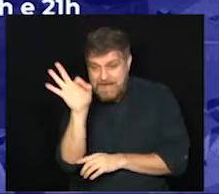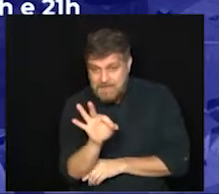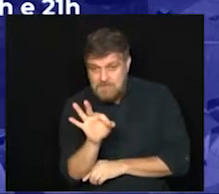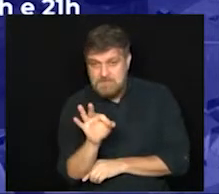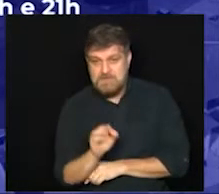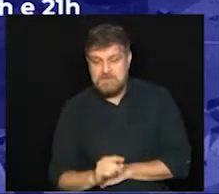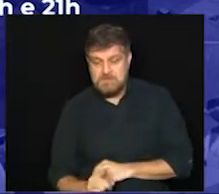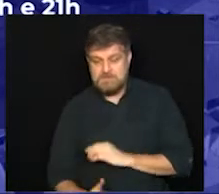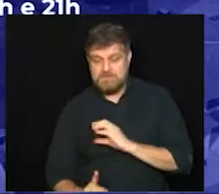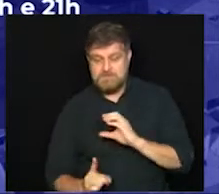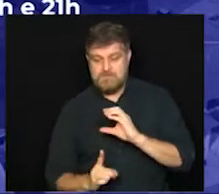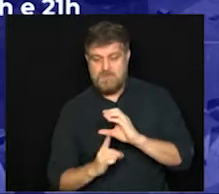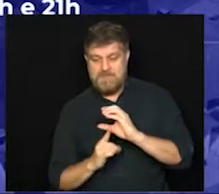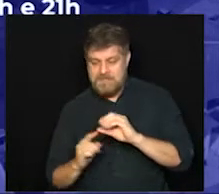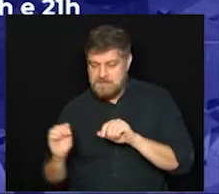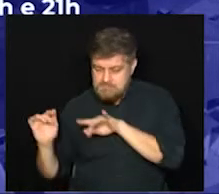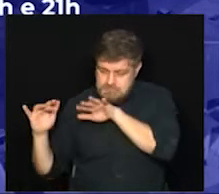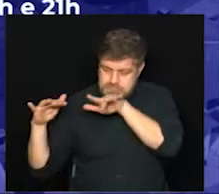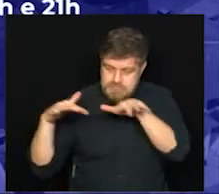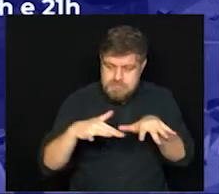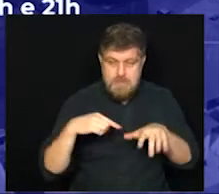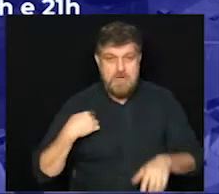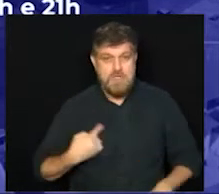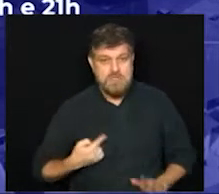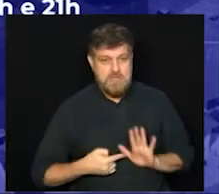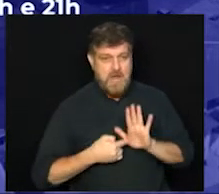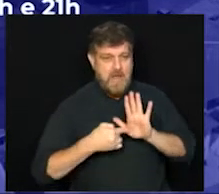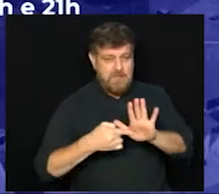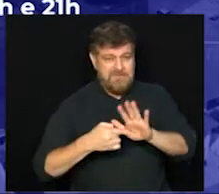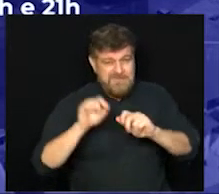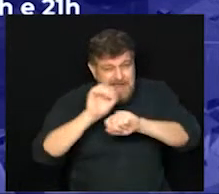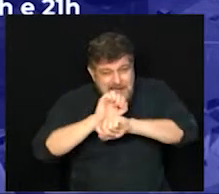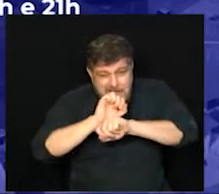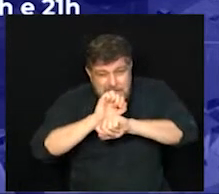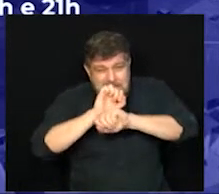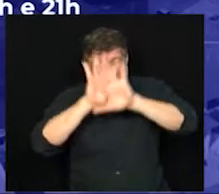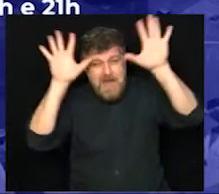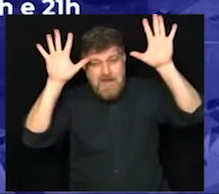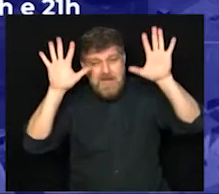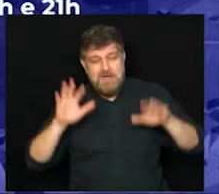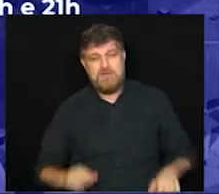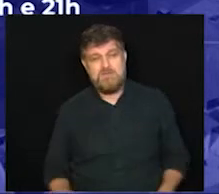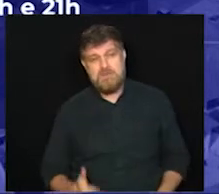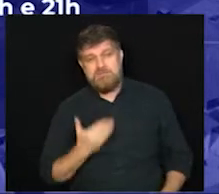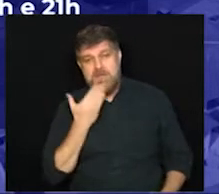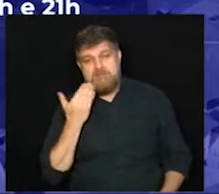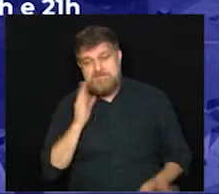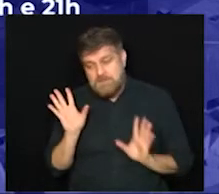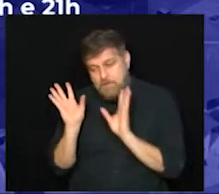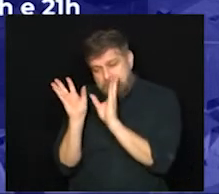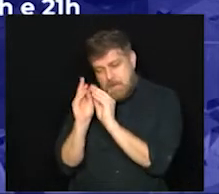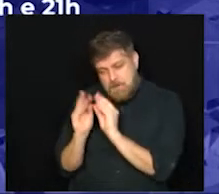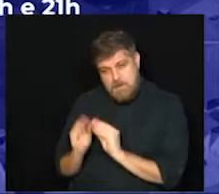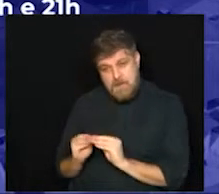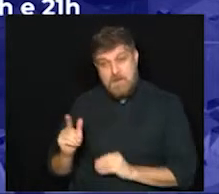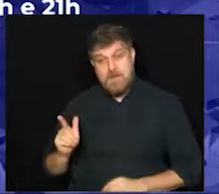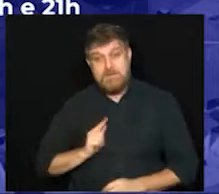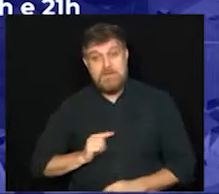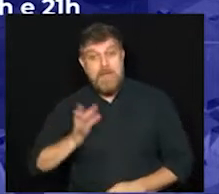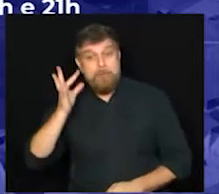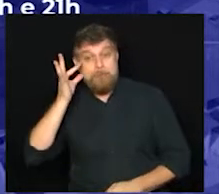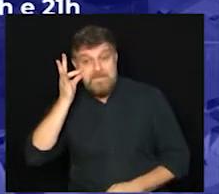clientes. Nós fizemos aqui um material para ficar bem, digamos assim, resumido. Atendimento